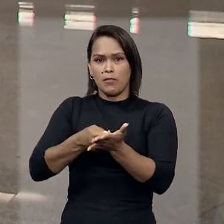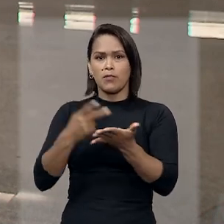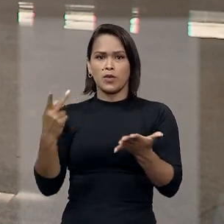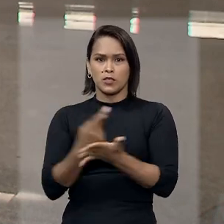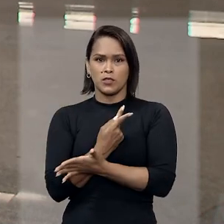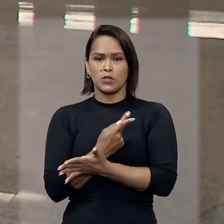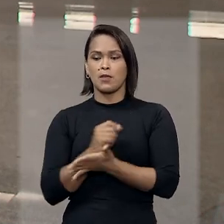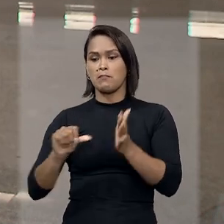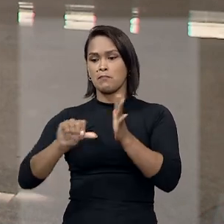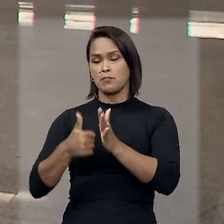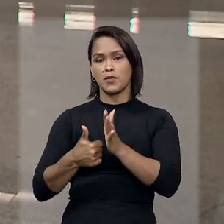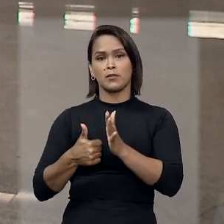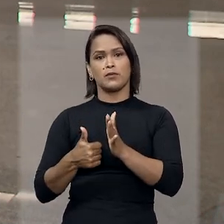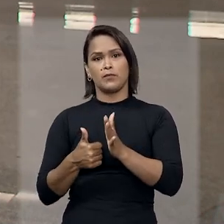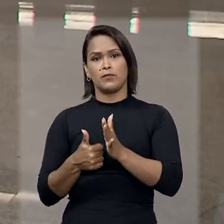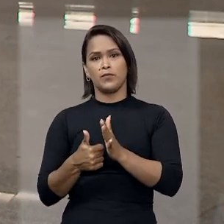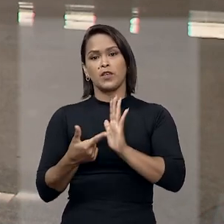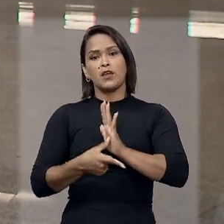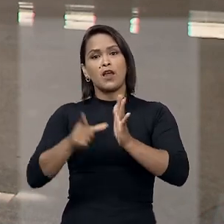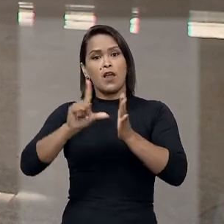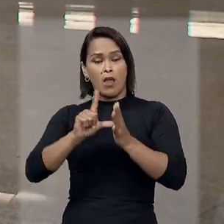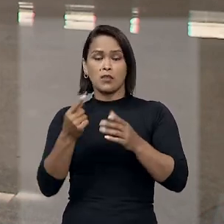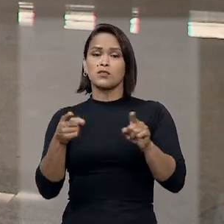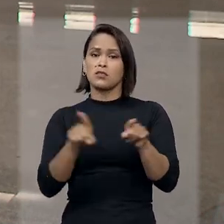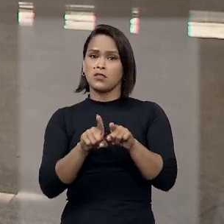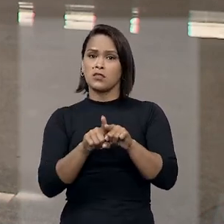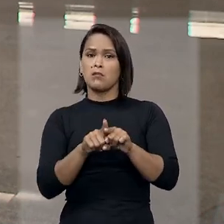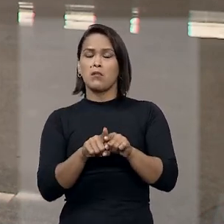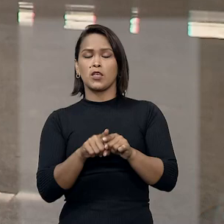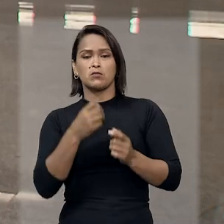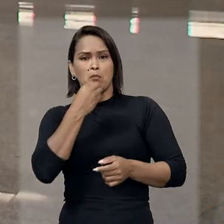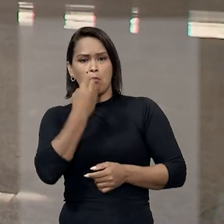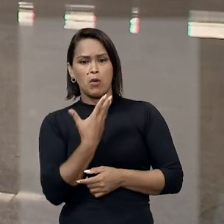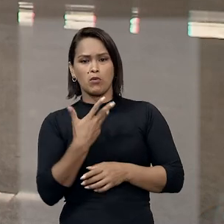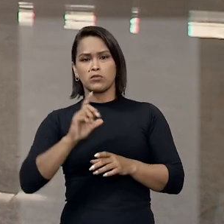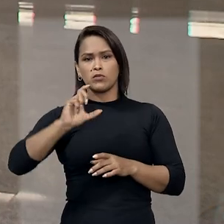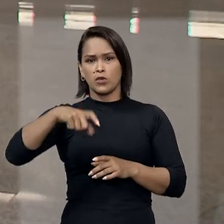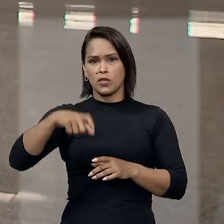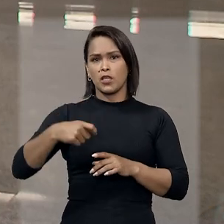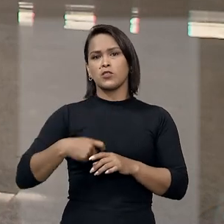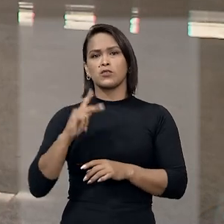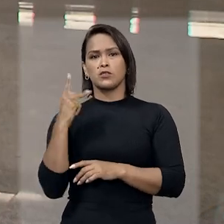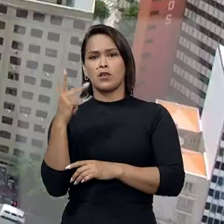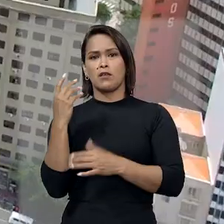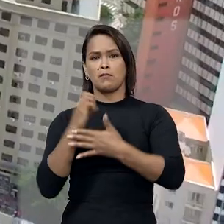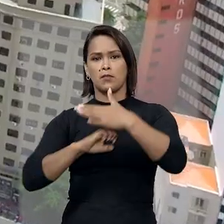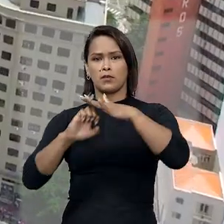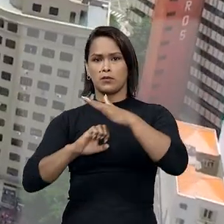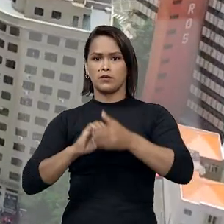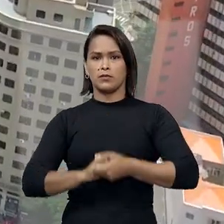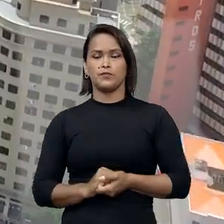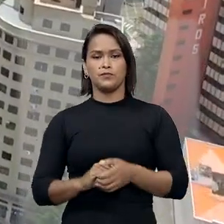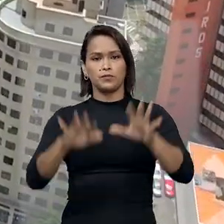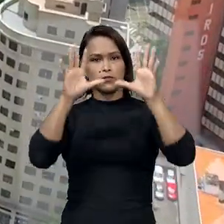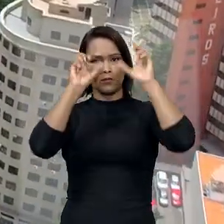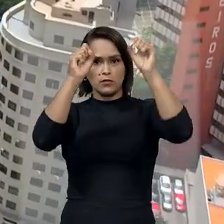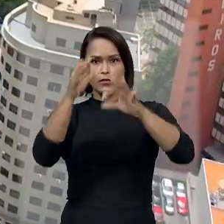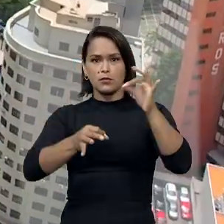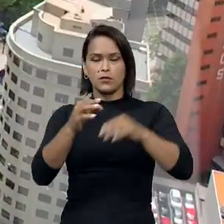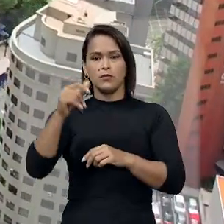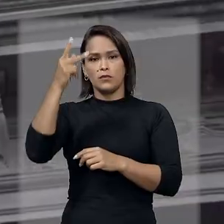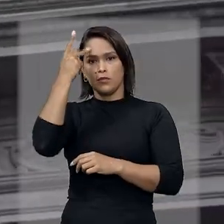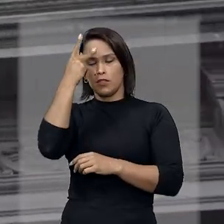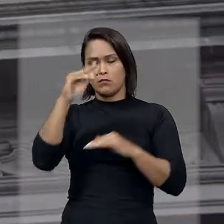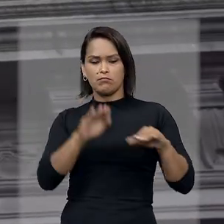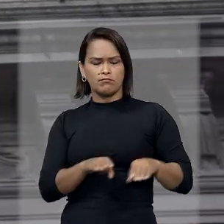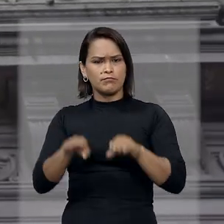feito em primeiro lugar, antes inclusive da satisfação do crédito da Petrobras. O Tribunal de Justiça de São Paulo